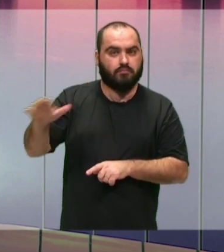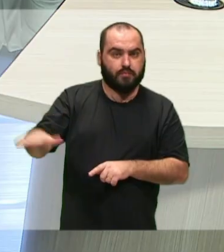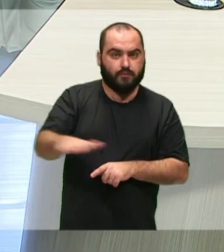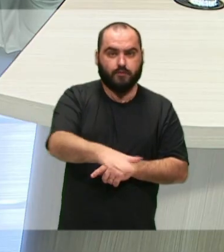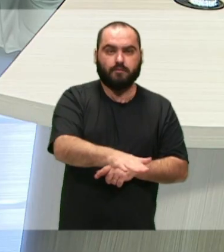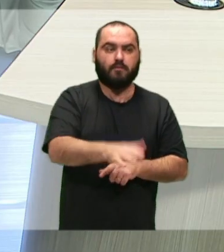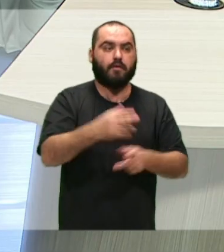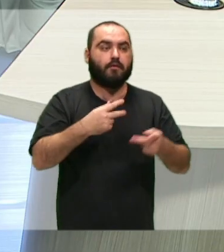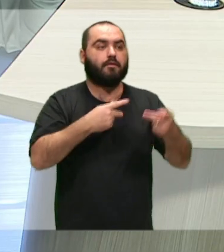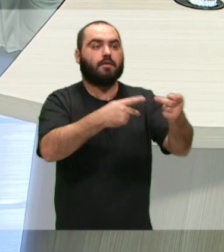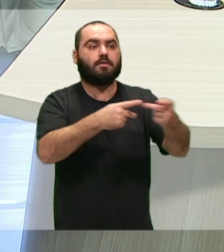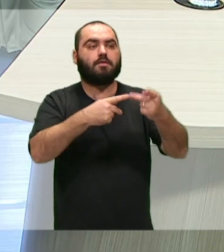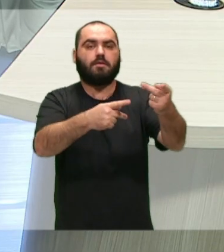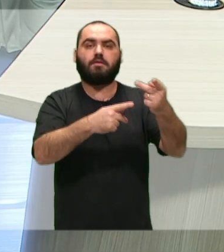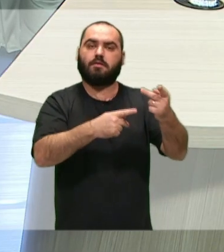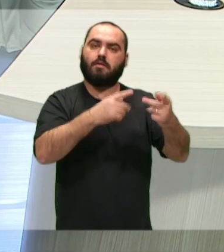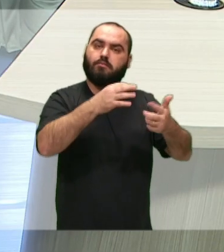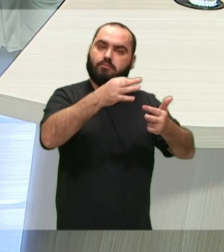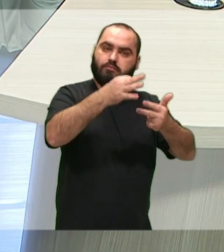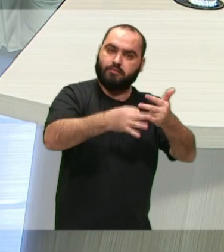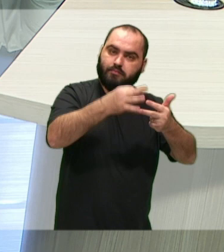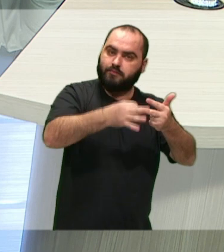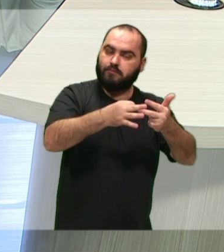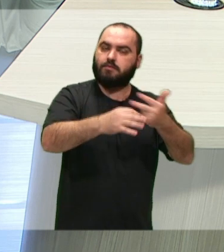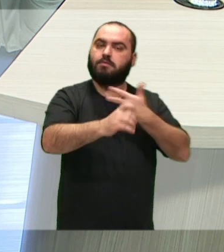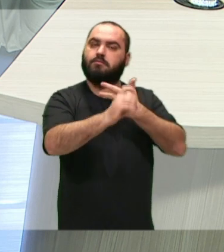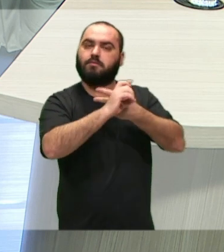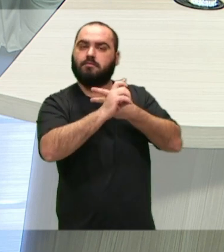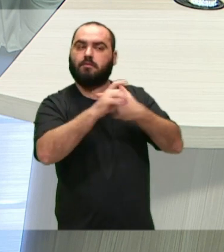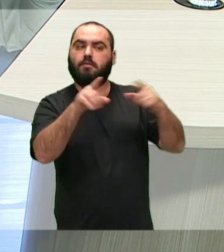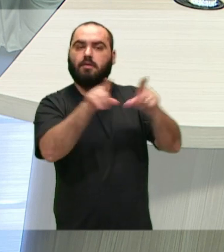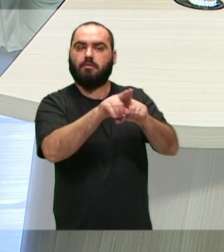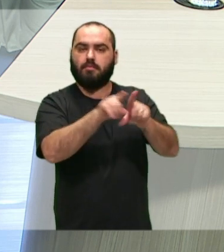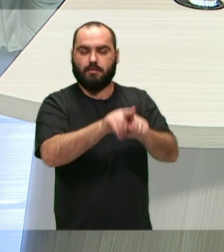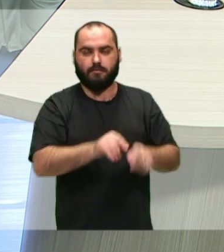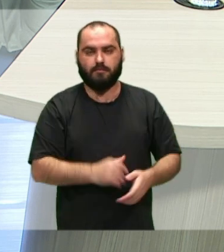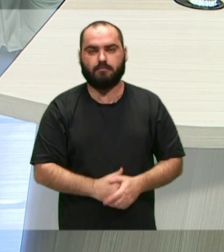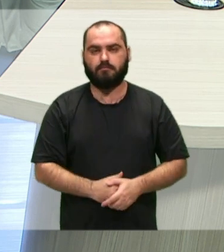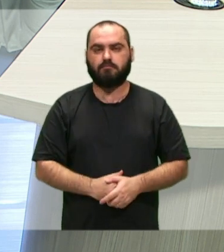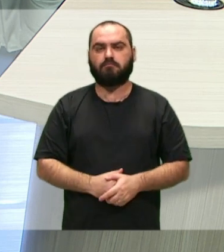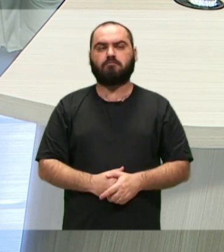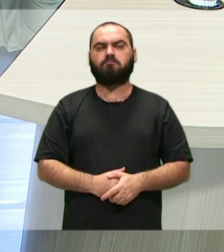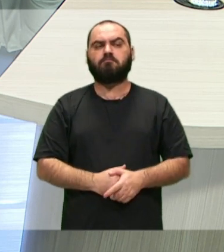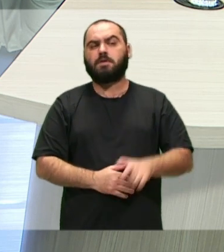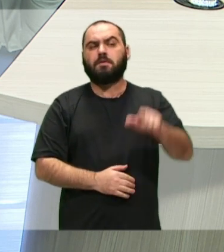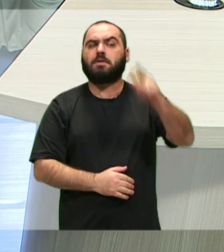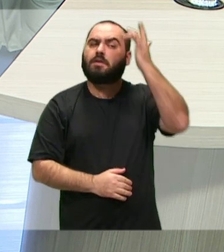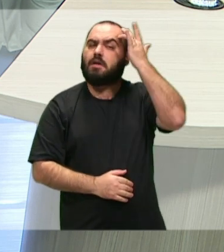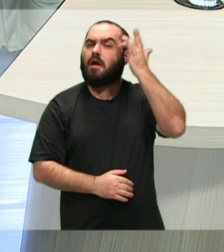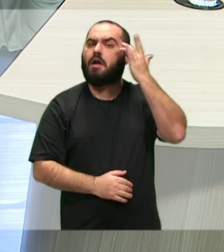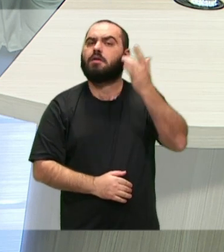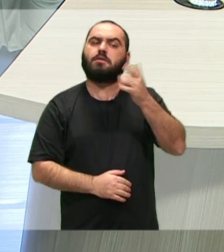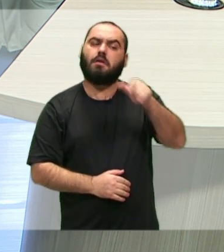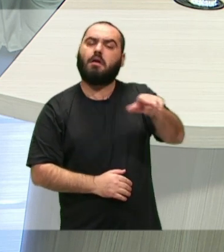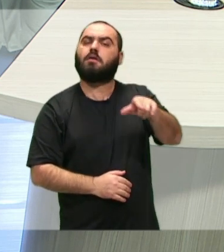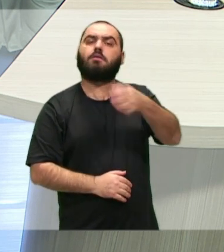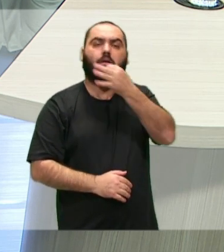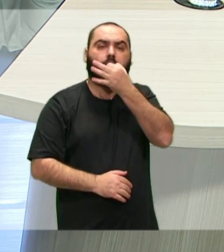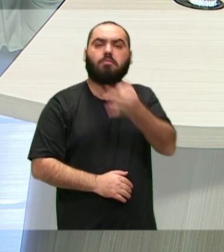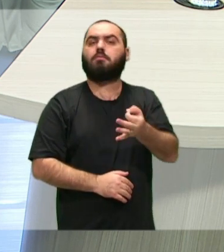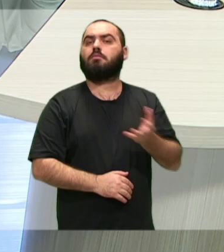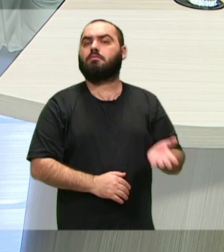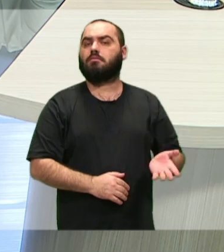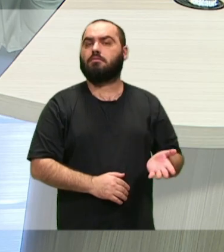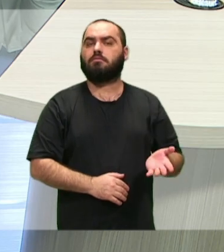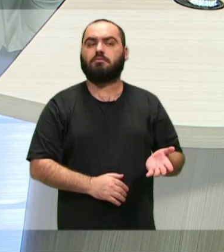importância dessa atividade? Como o senhor analisa essa participação dos estudantes que estão exercendo aqui o mandato de vereador mirim, conhecendo